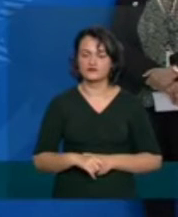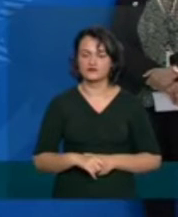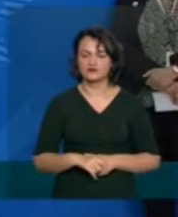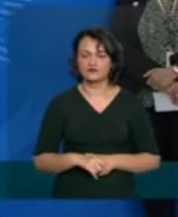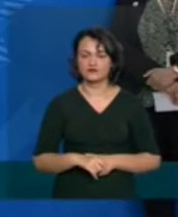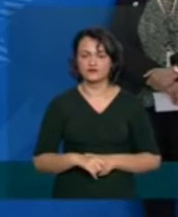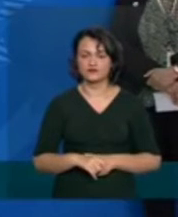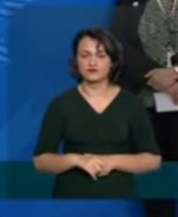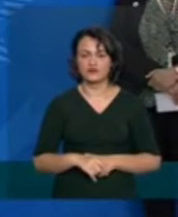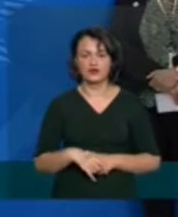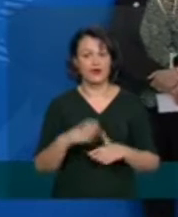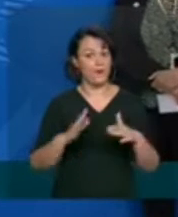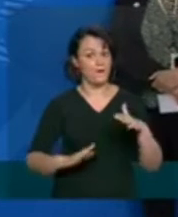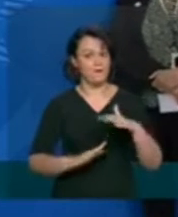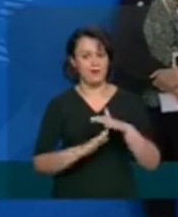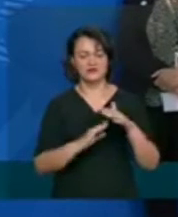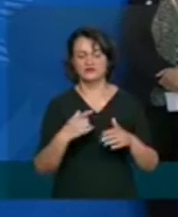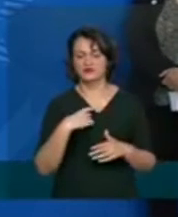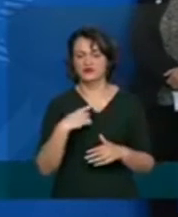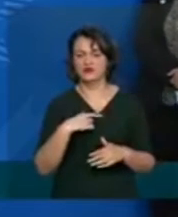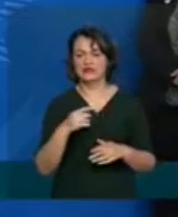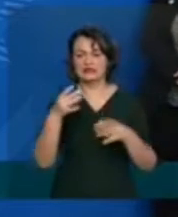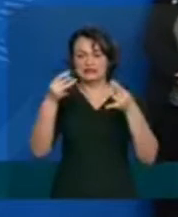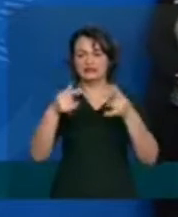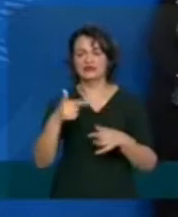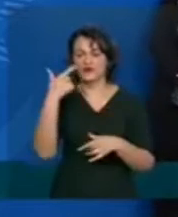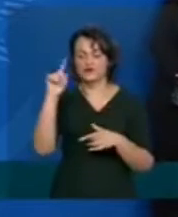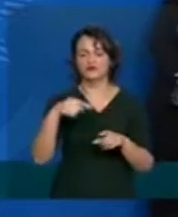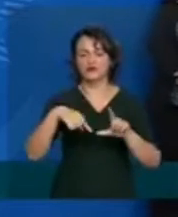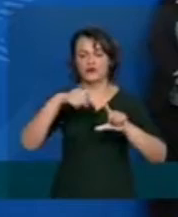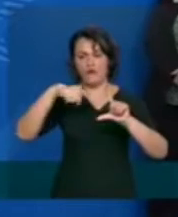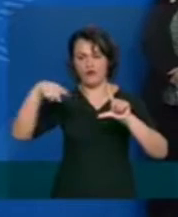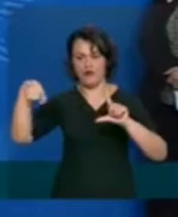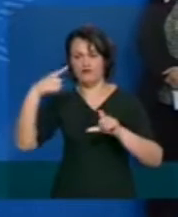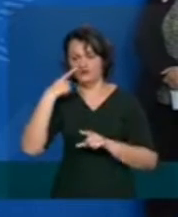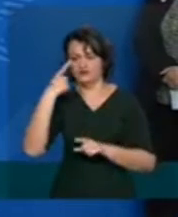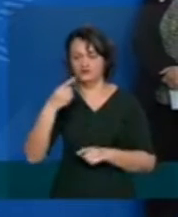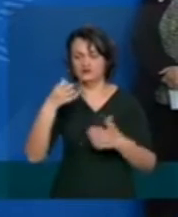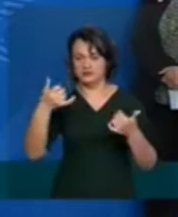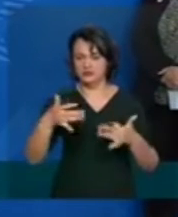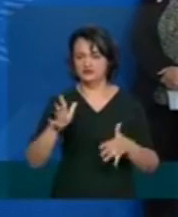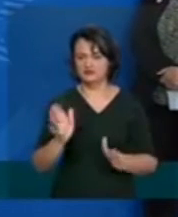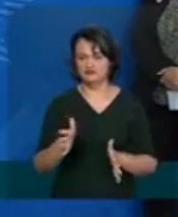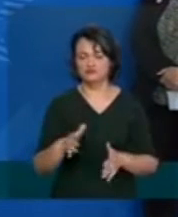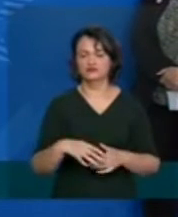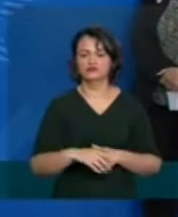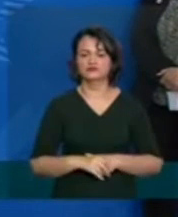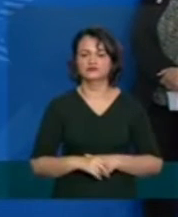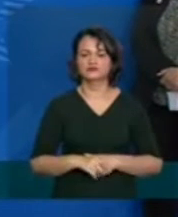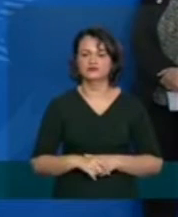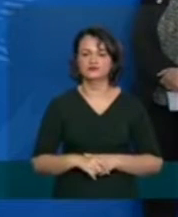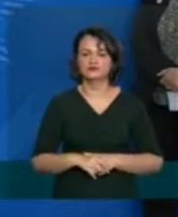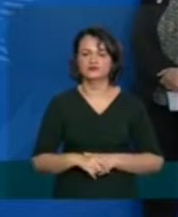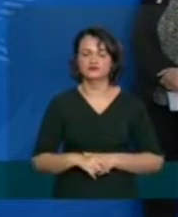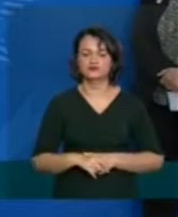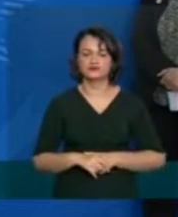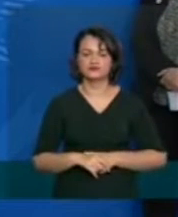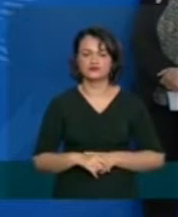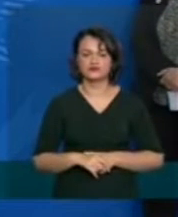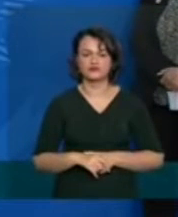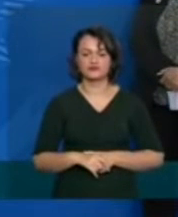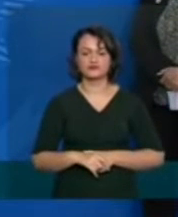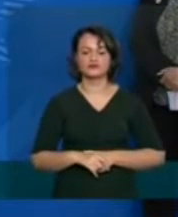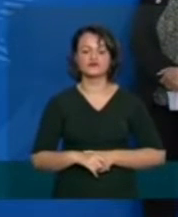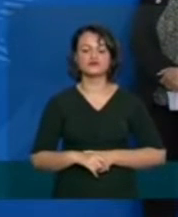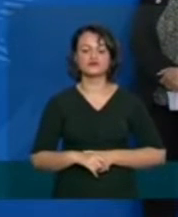isso é o máximo e os outros detalhes estão naquele gráfico a segunda pergunta é da Marcela Fernandes do Rufo